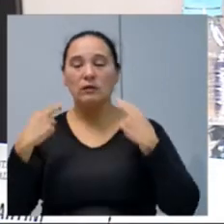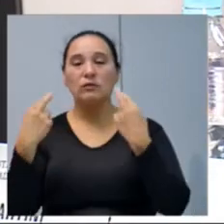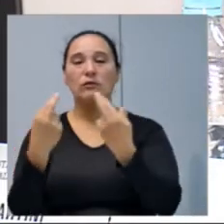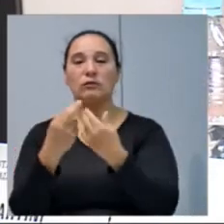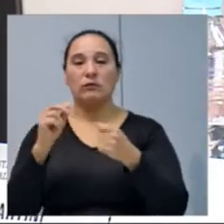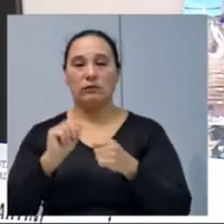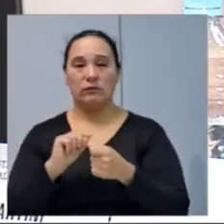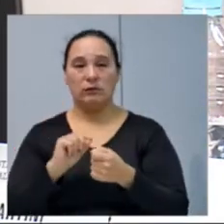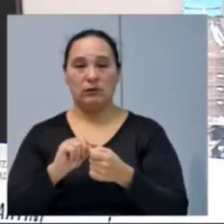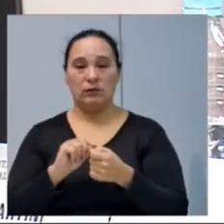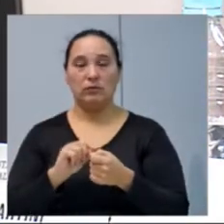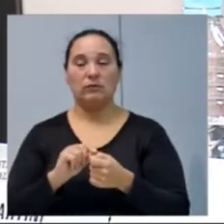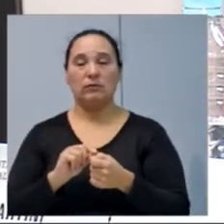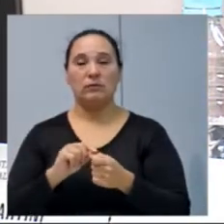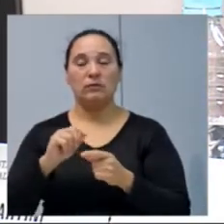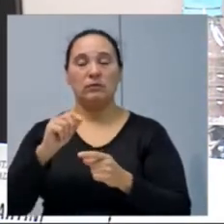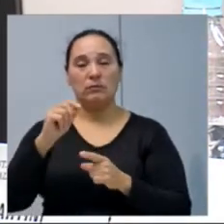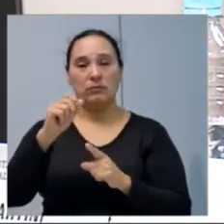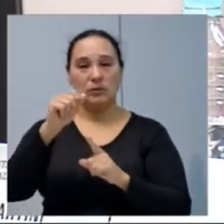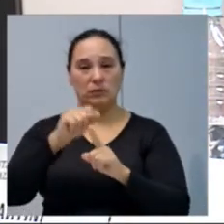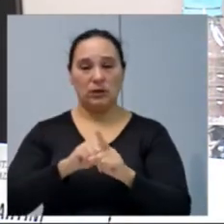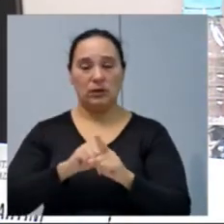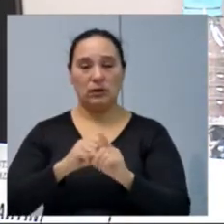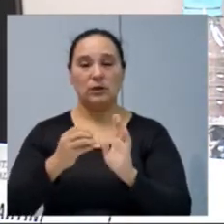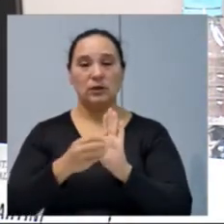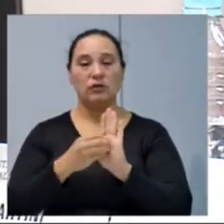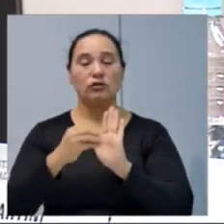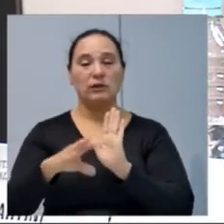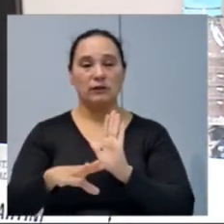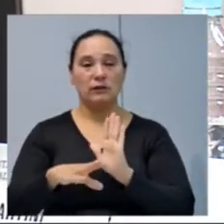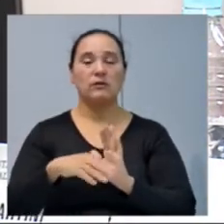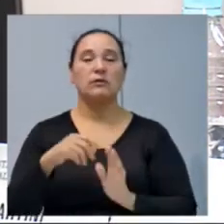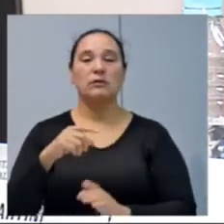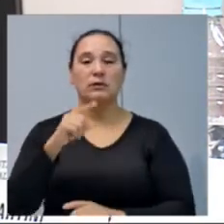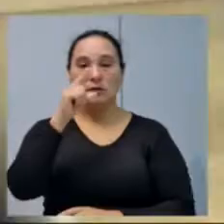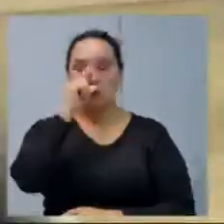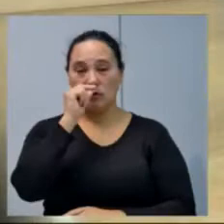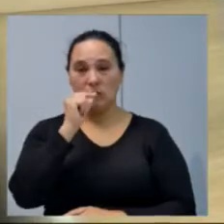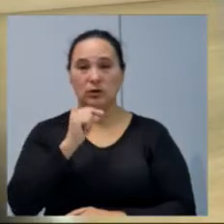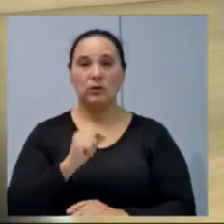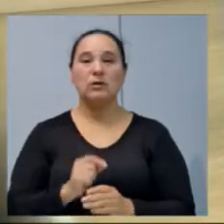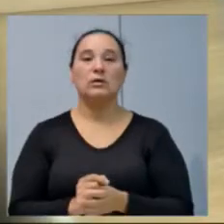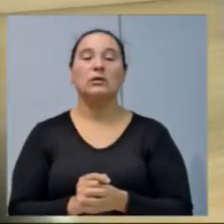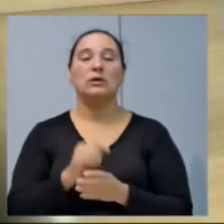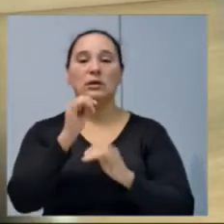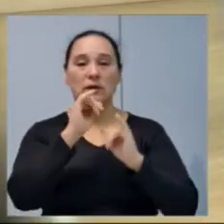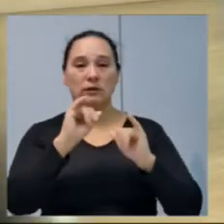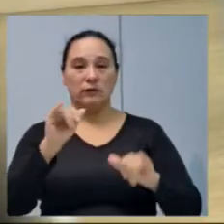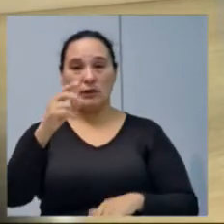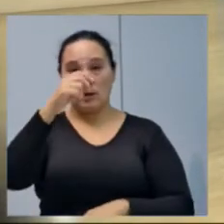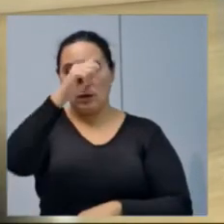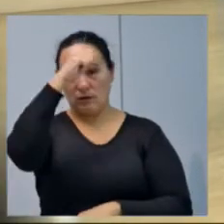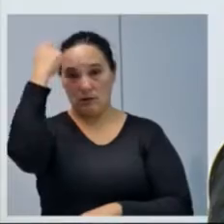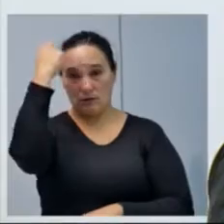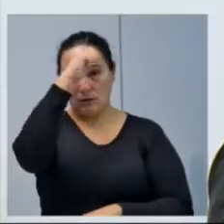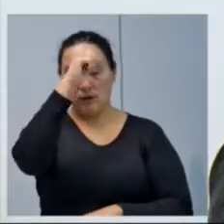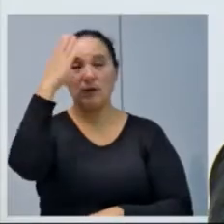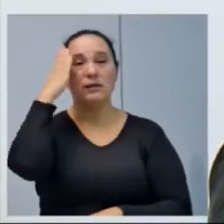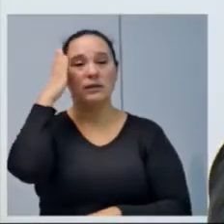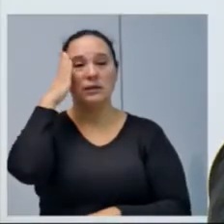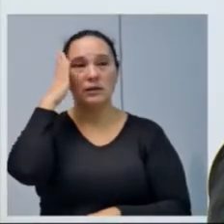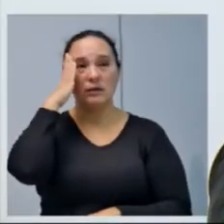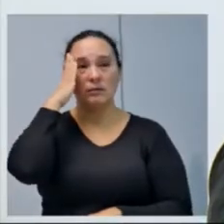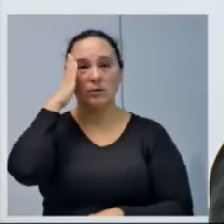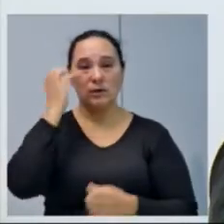realizam mensalmente. A indicação continua, vereador Tcheker. Para avisar o vereador Adriano, a gente sabe